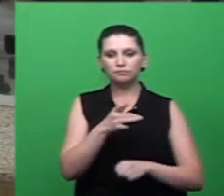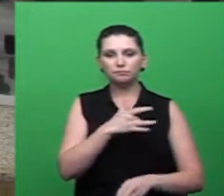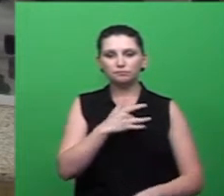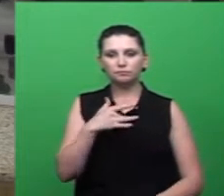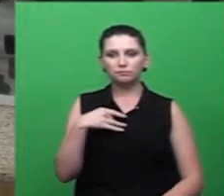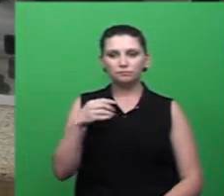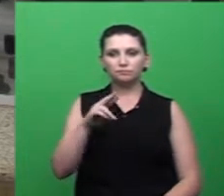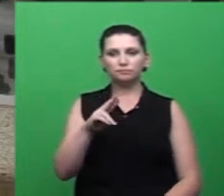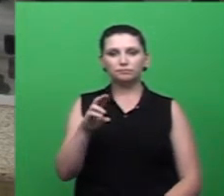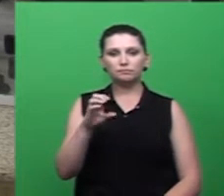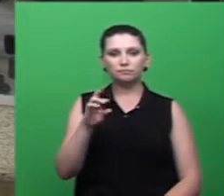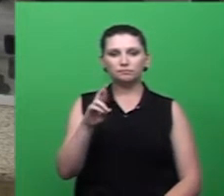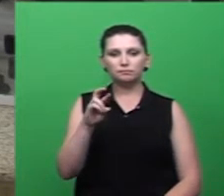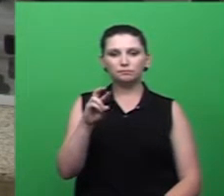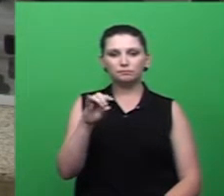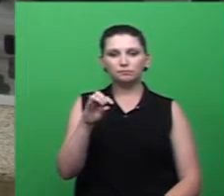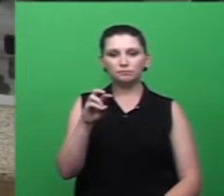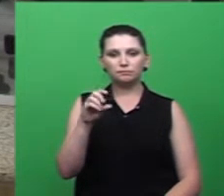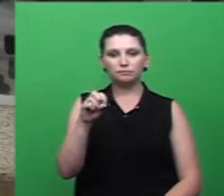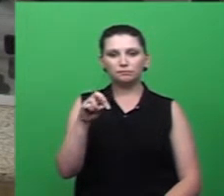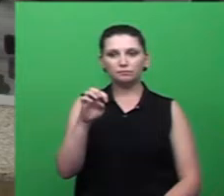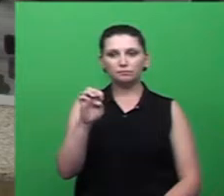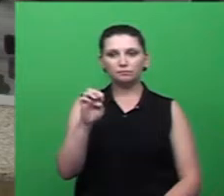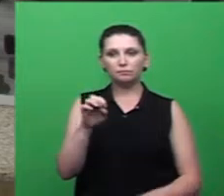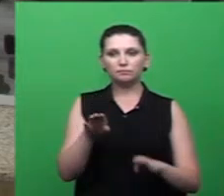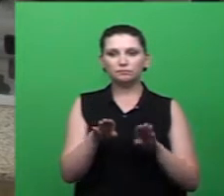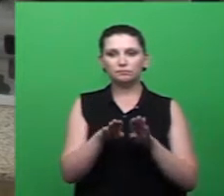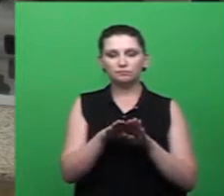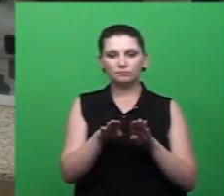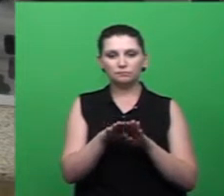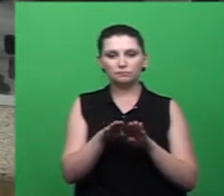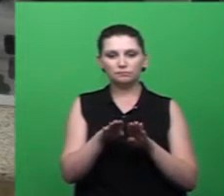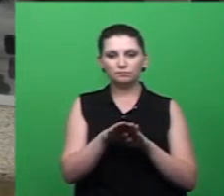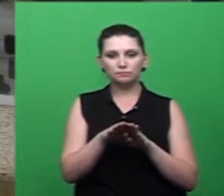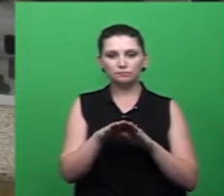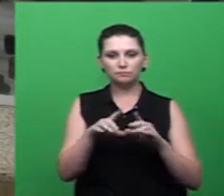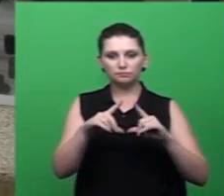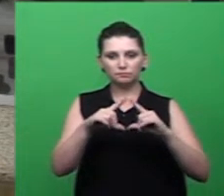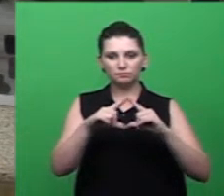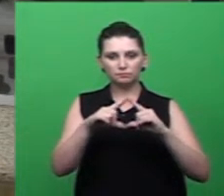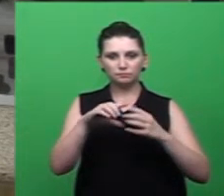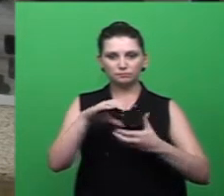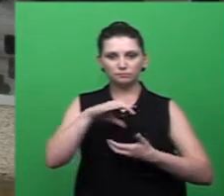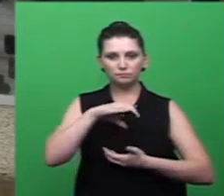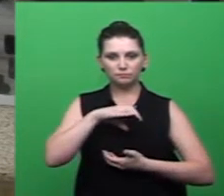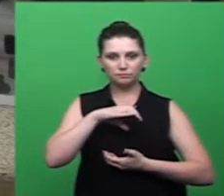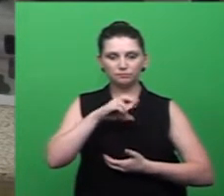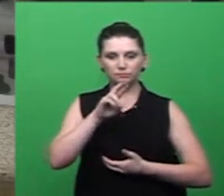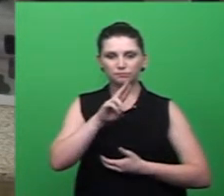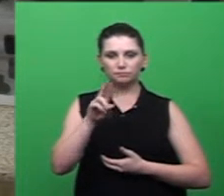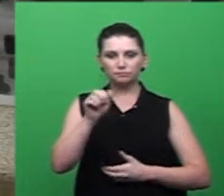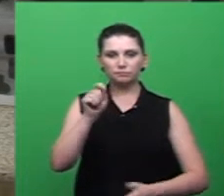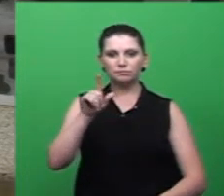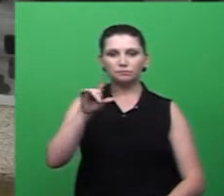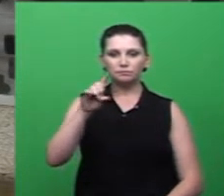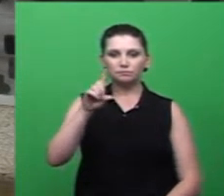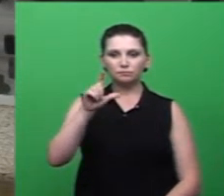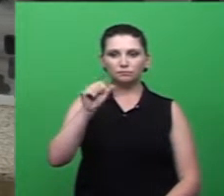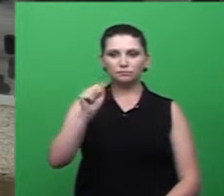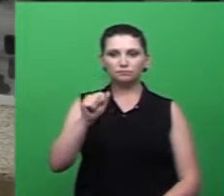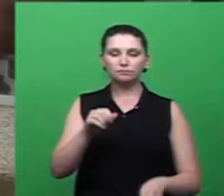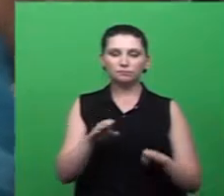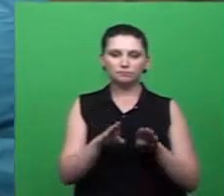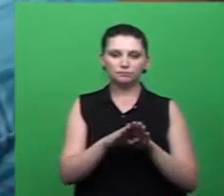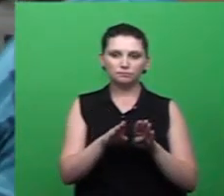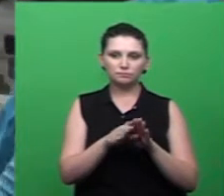Cristiane Santos da Rosa, a coordenadora da Defesa Civil, Ângela Mello, e o representante da Secretaria da